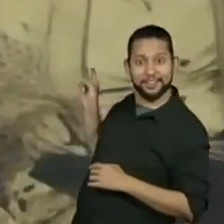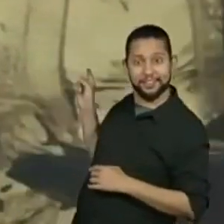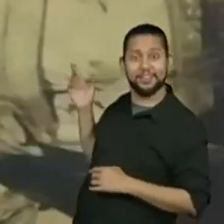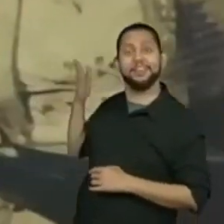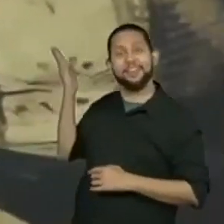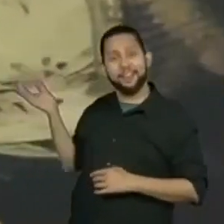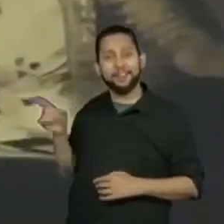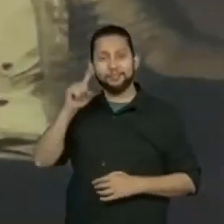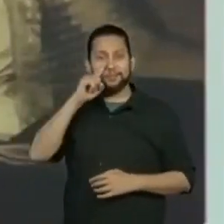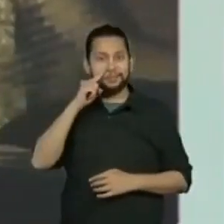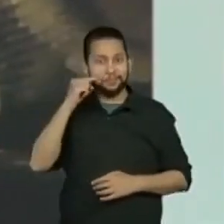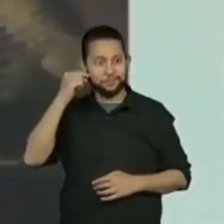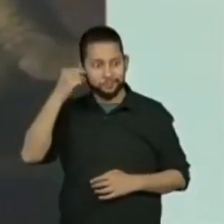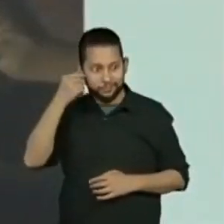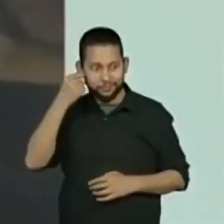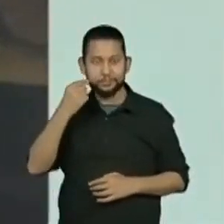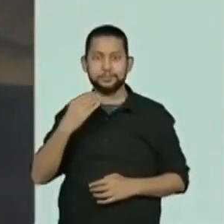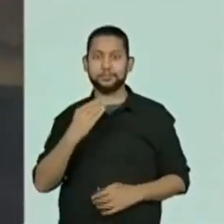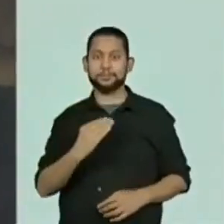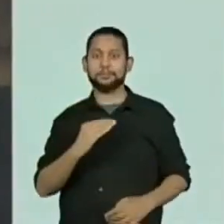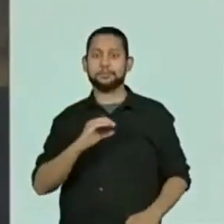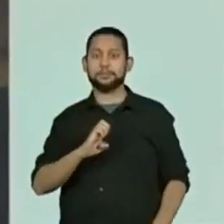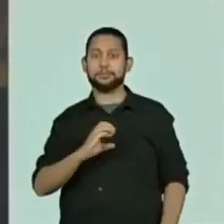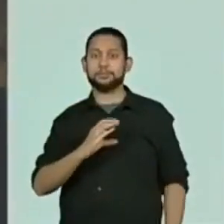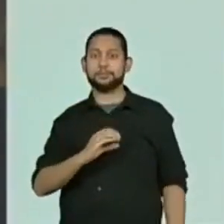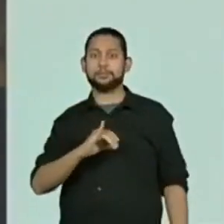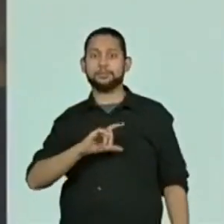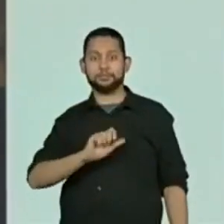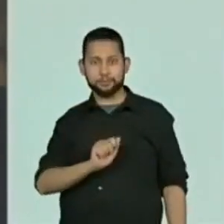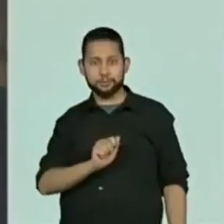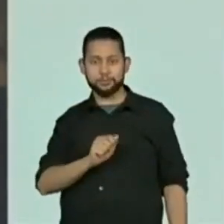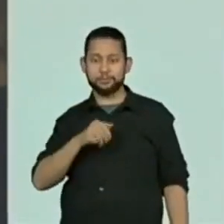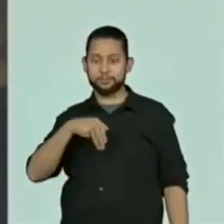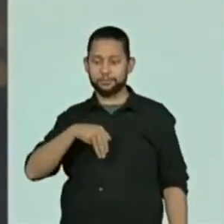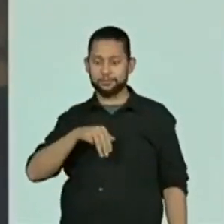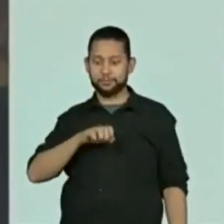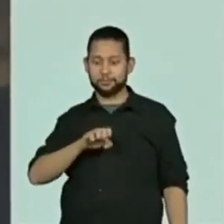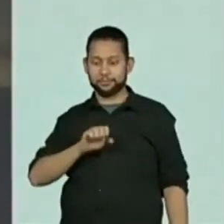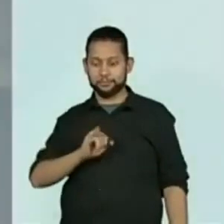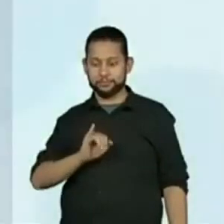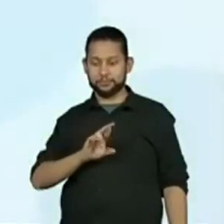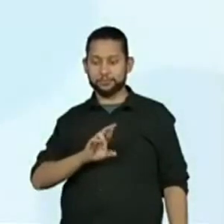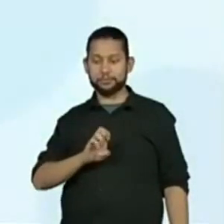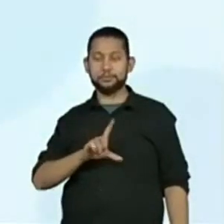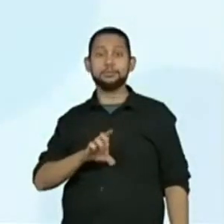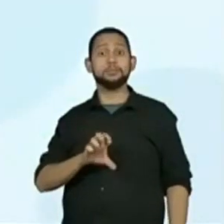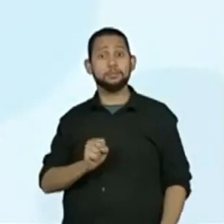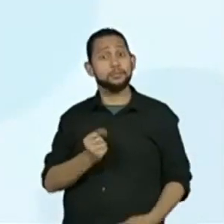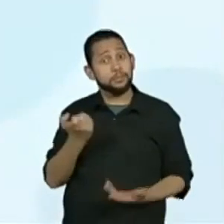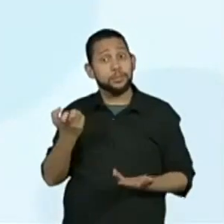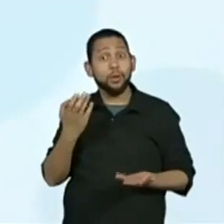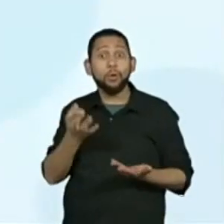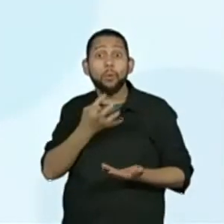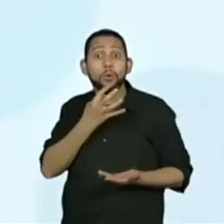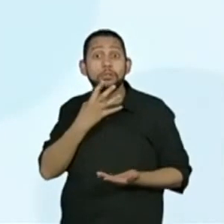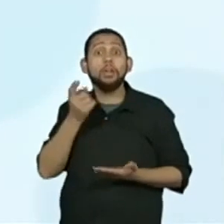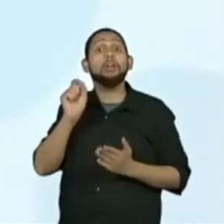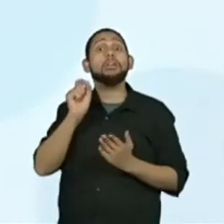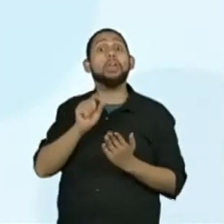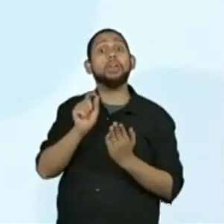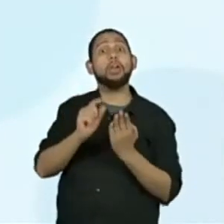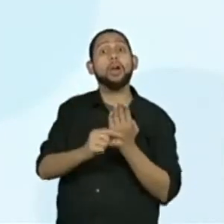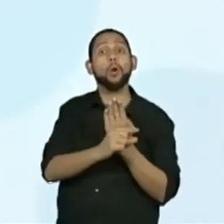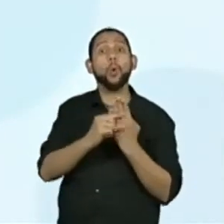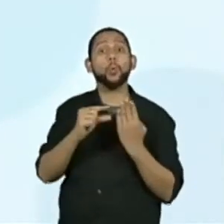Cecília Meireles. Essas fotinhos são para que vocês conheçam exatamente os autores, né? Que deram